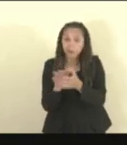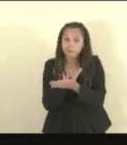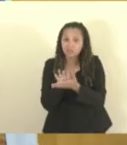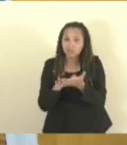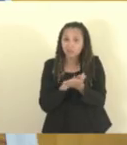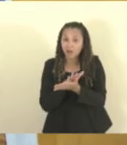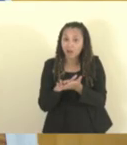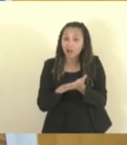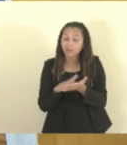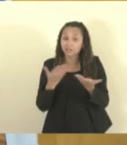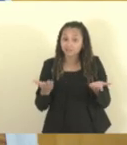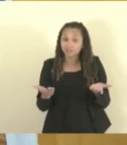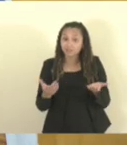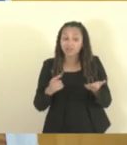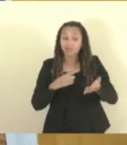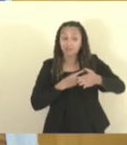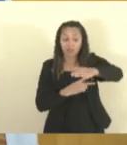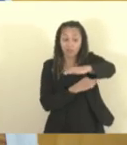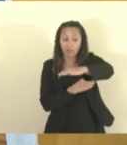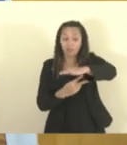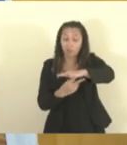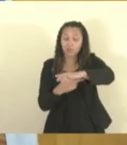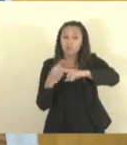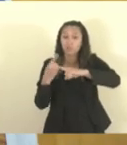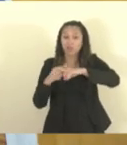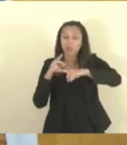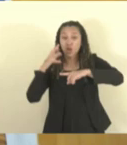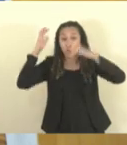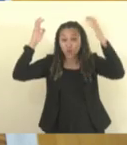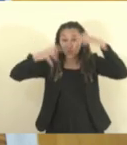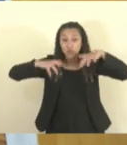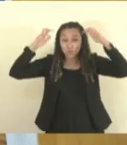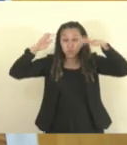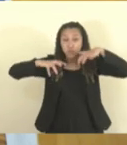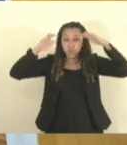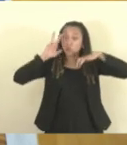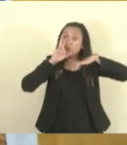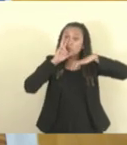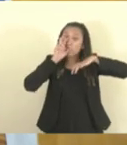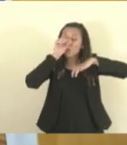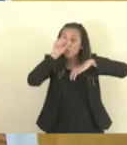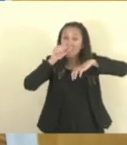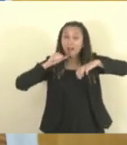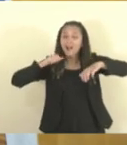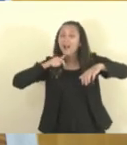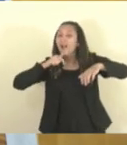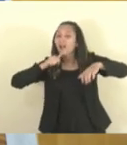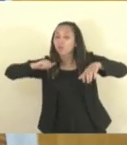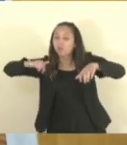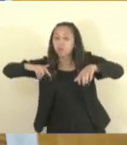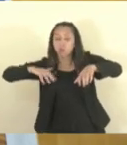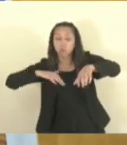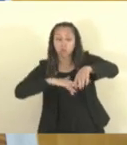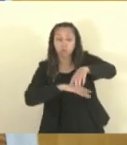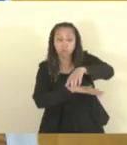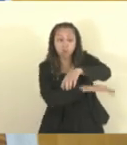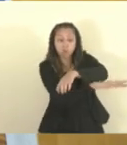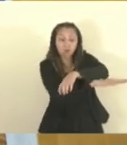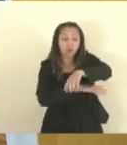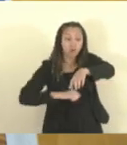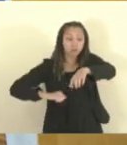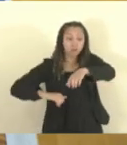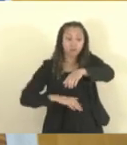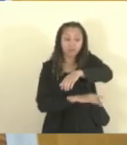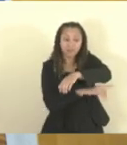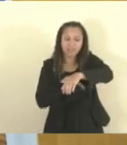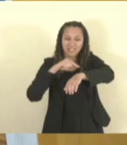definitivamente, por uma ponte que, em razão das fortes chuvas que assolaram a região do Caparola e Capixaba, infelizmente, foi danificada